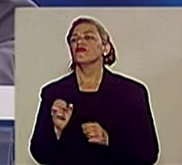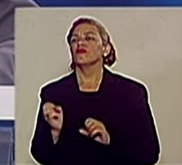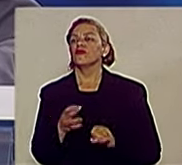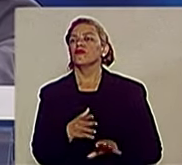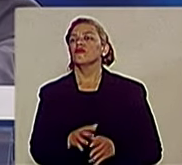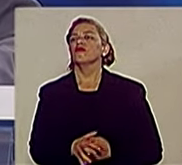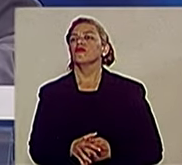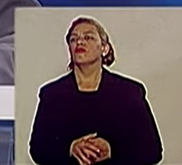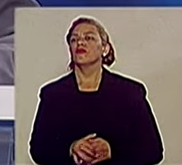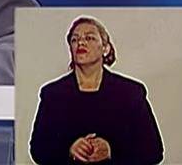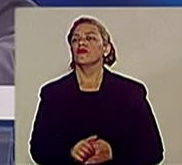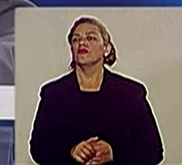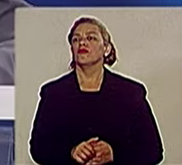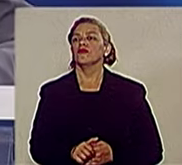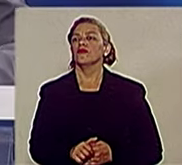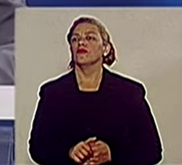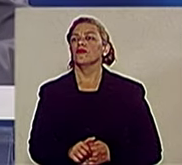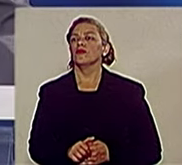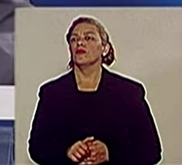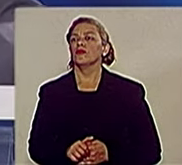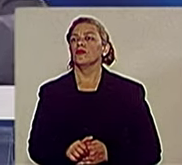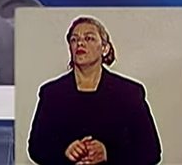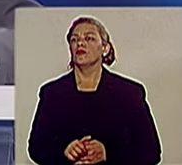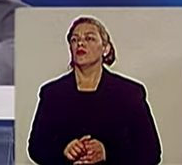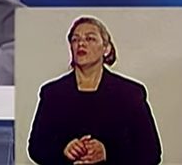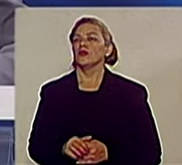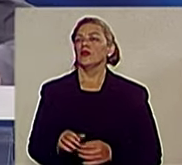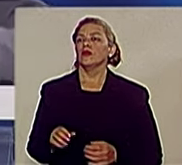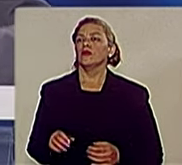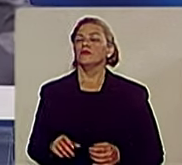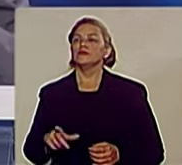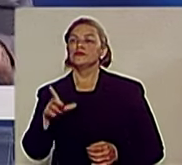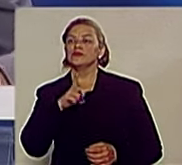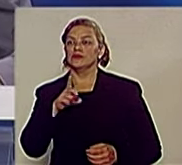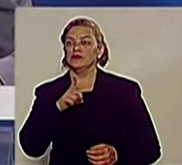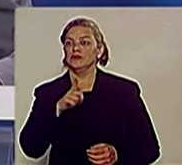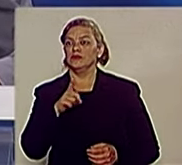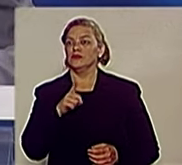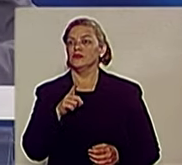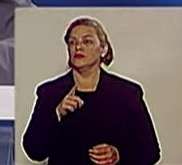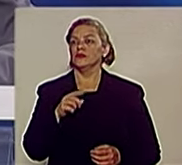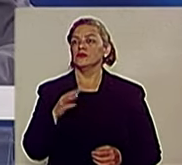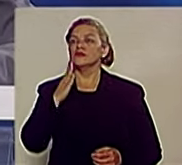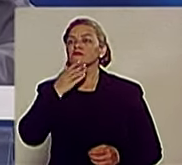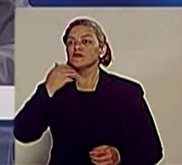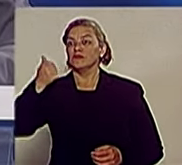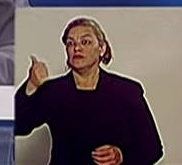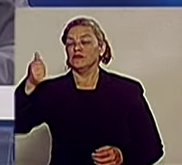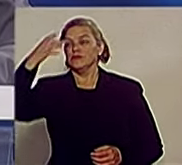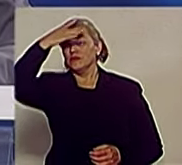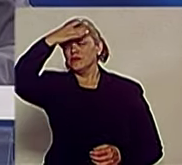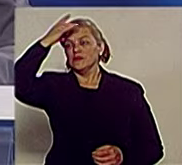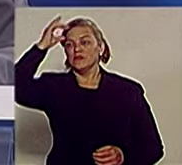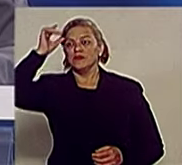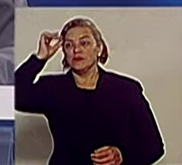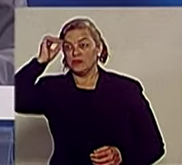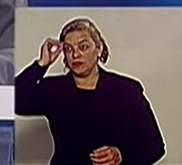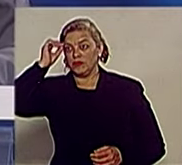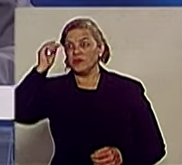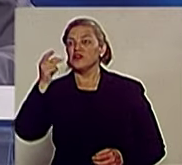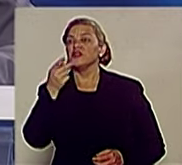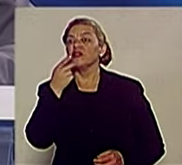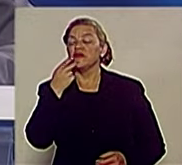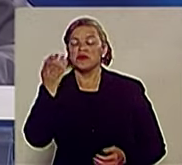vista, mesmo sendo uma ótima administração como eles pregam, tinha fila sim, tinha